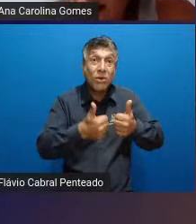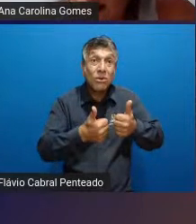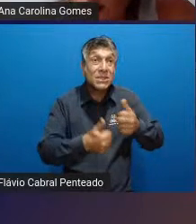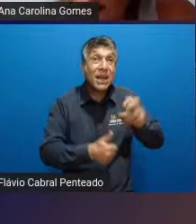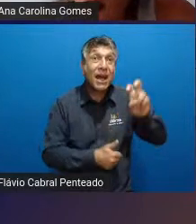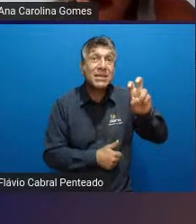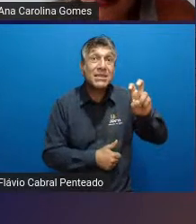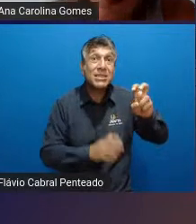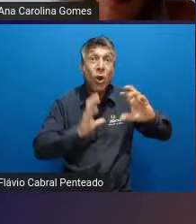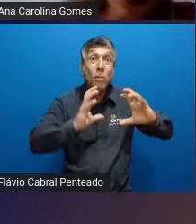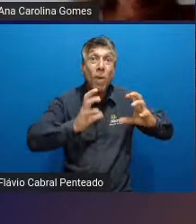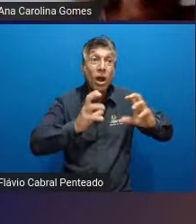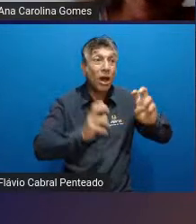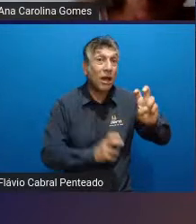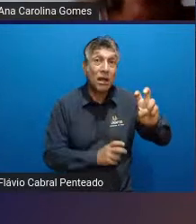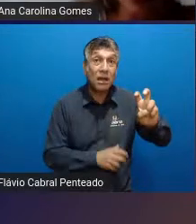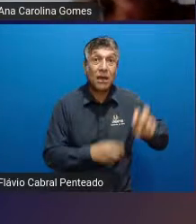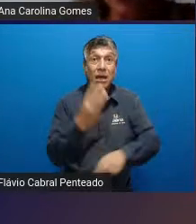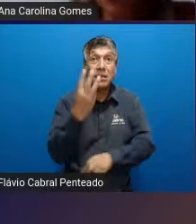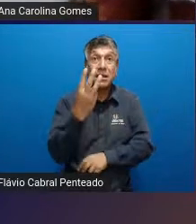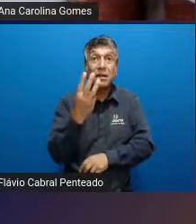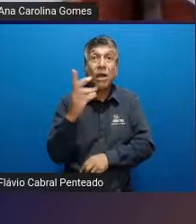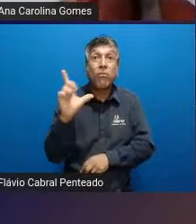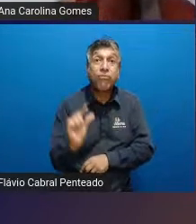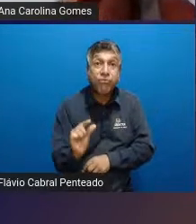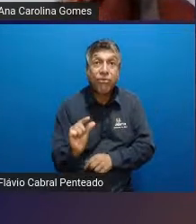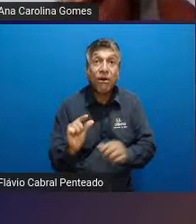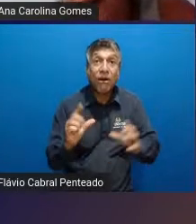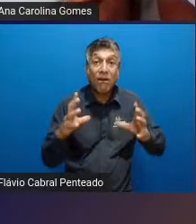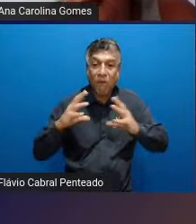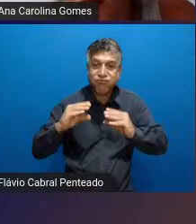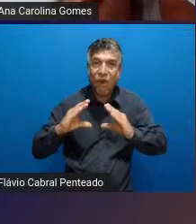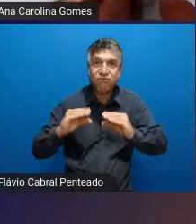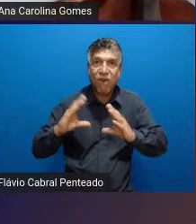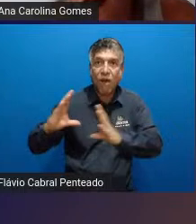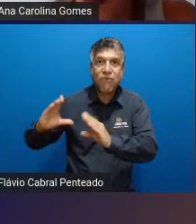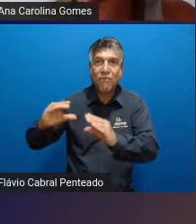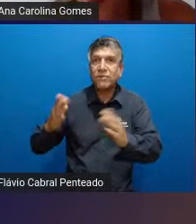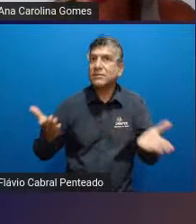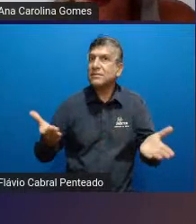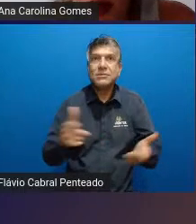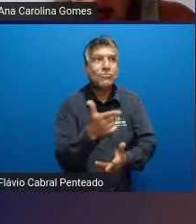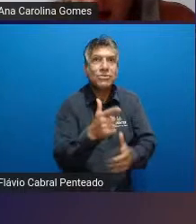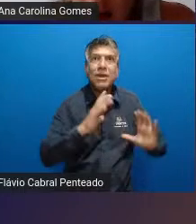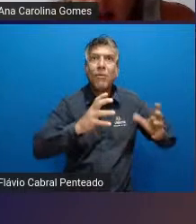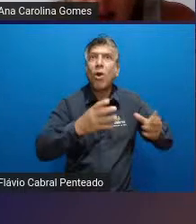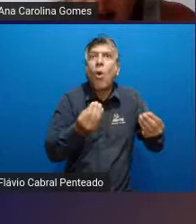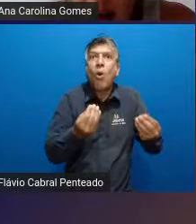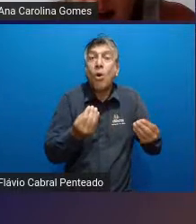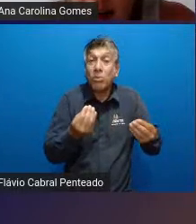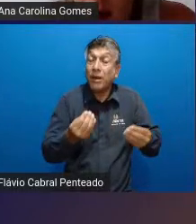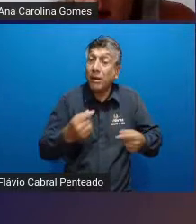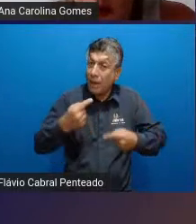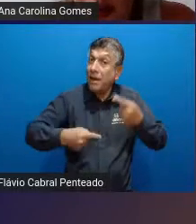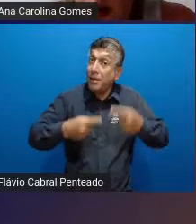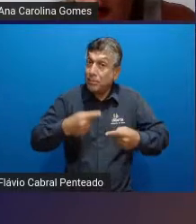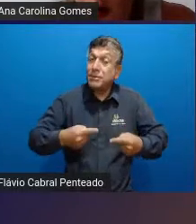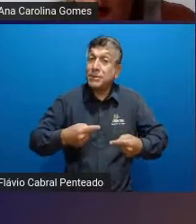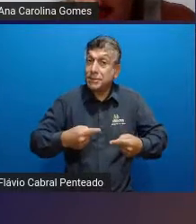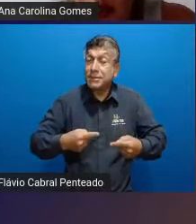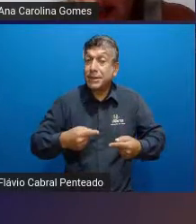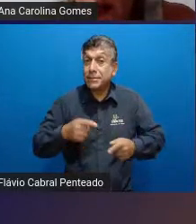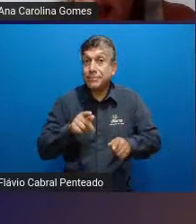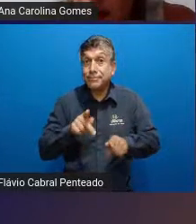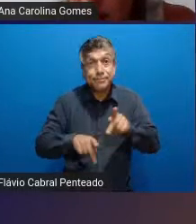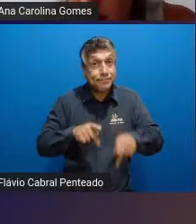então em comparação com uma escola particular que eu que eu trabalhei então isso também é uma política pública que a gente tem que dar da conta né